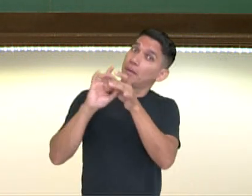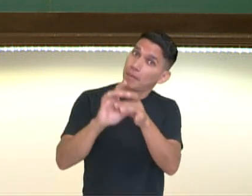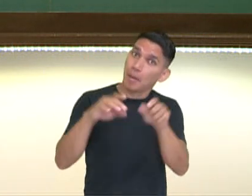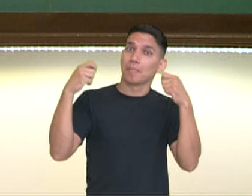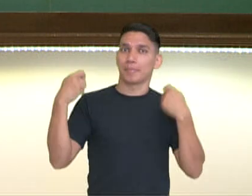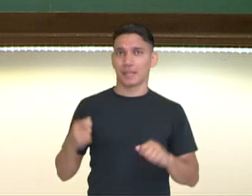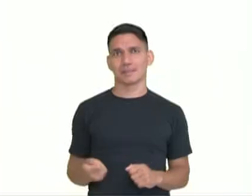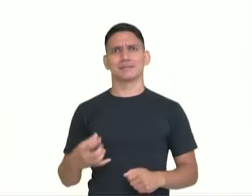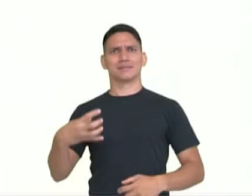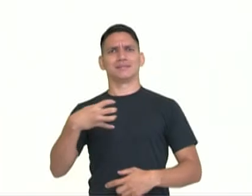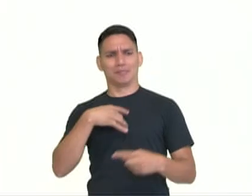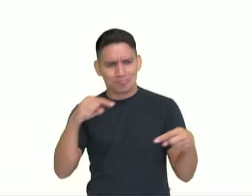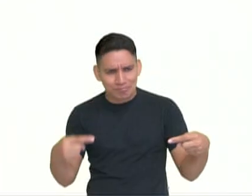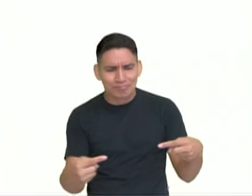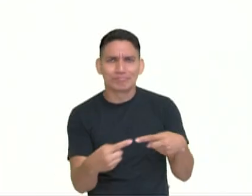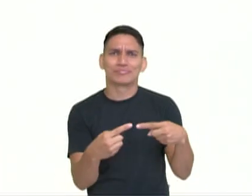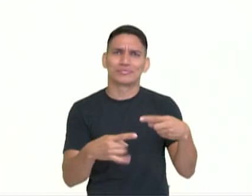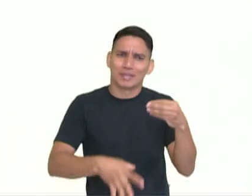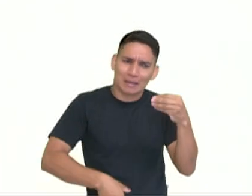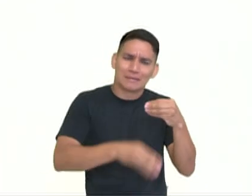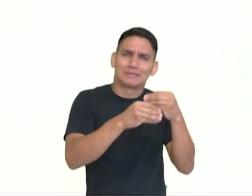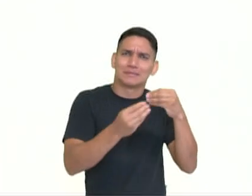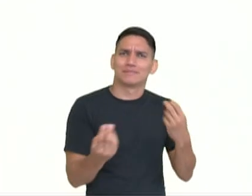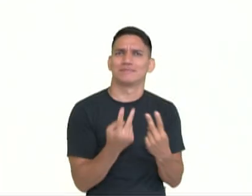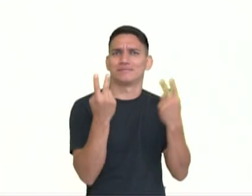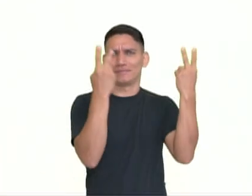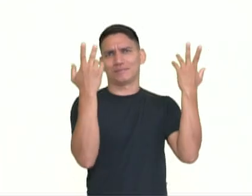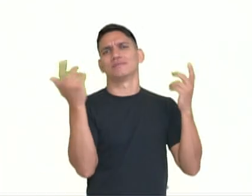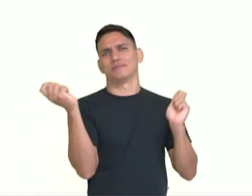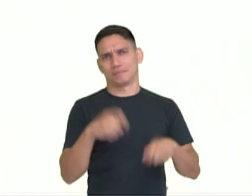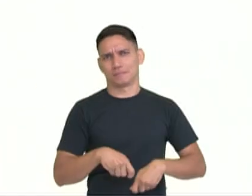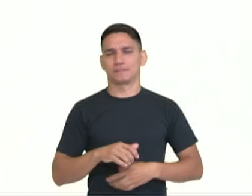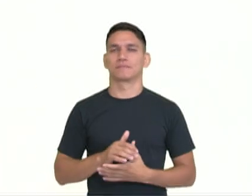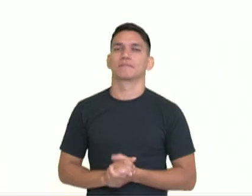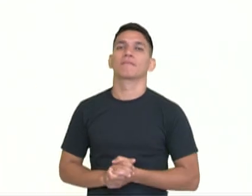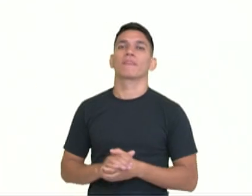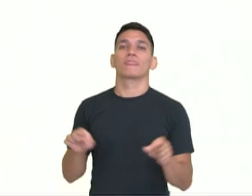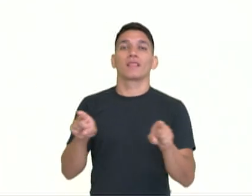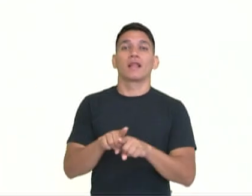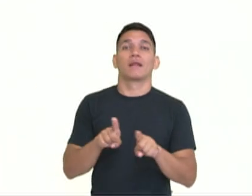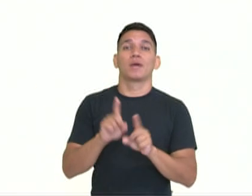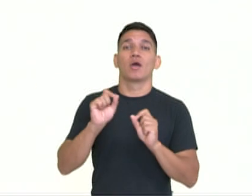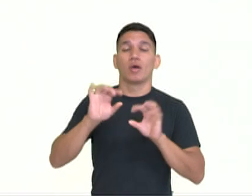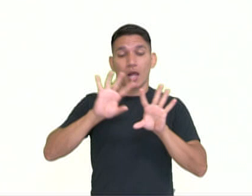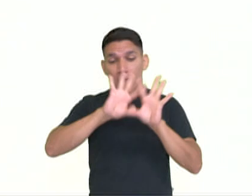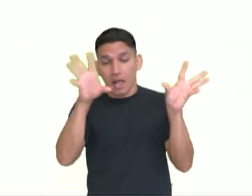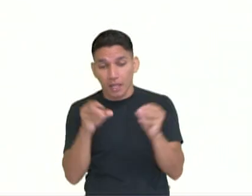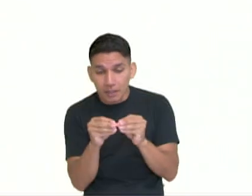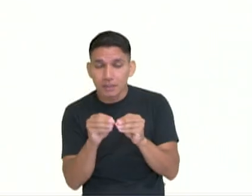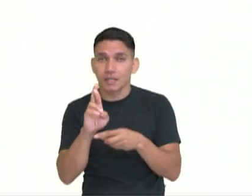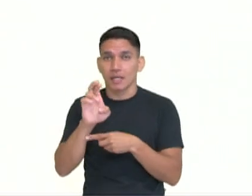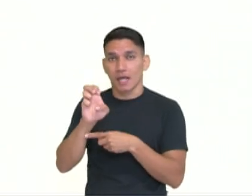e que faça sentido, que vai acrescentar, vai agregar então. E a revisão.